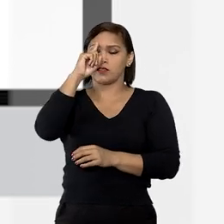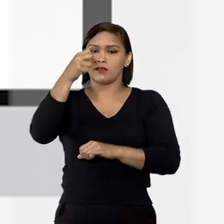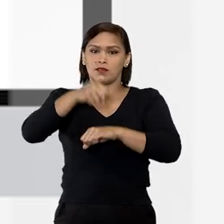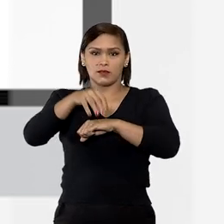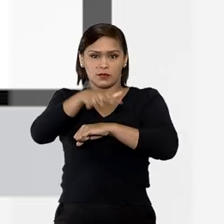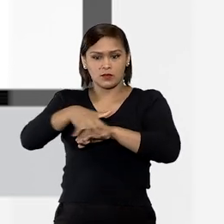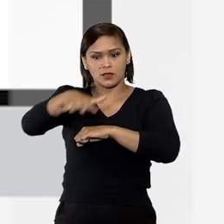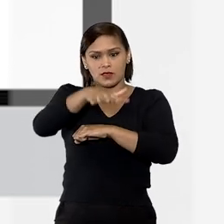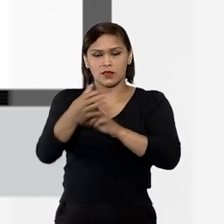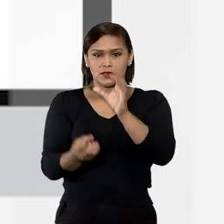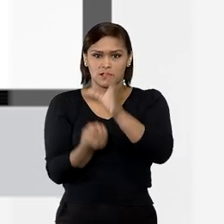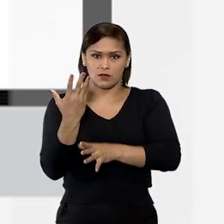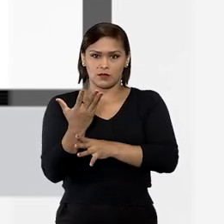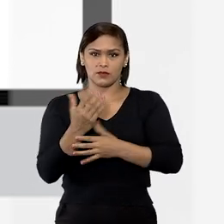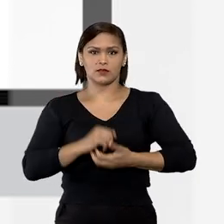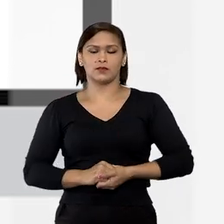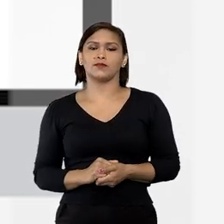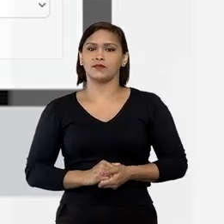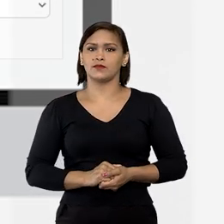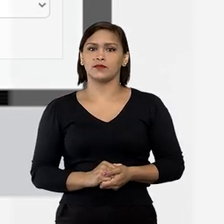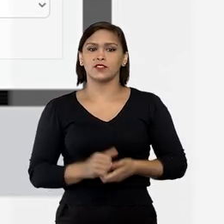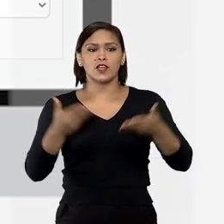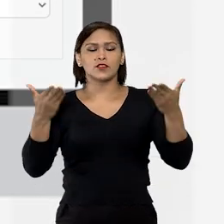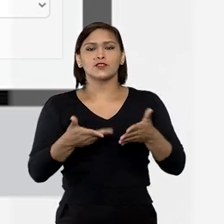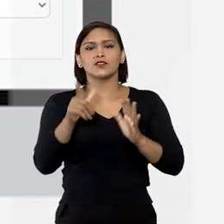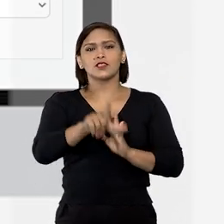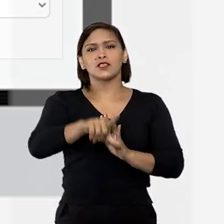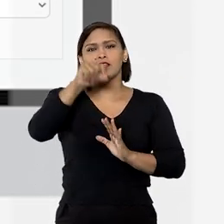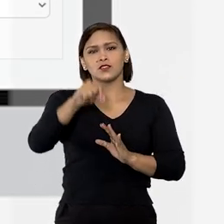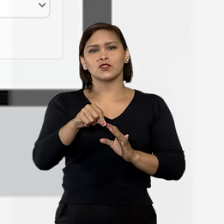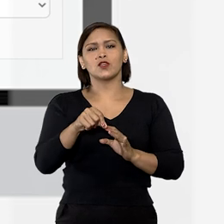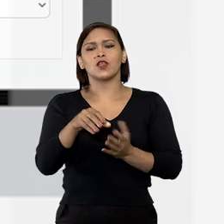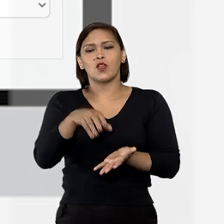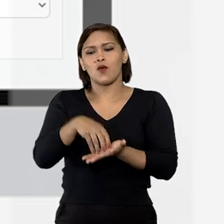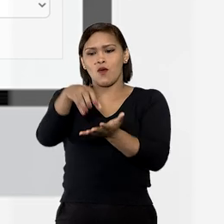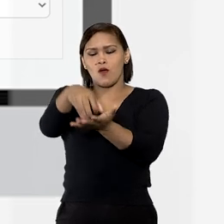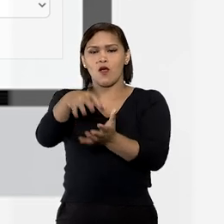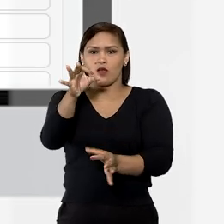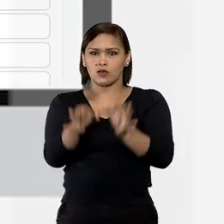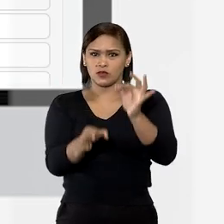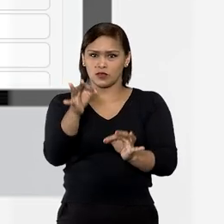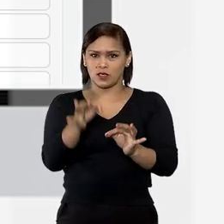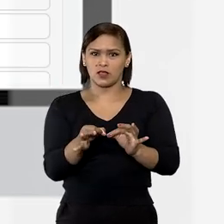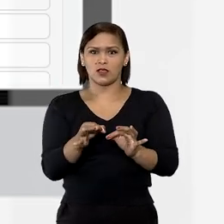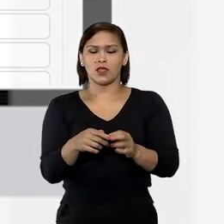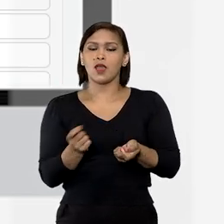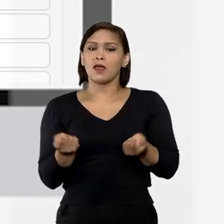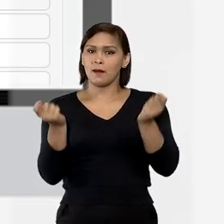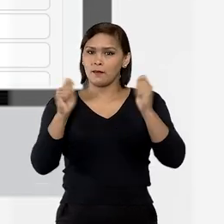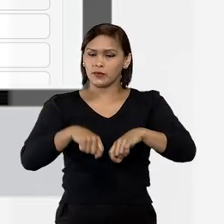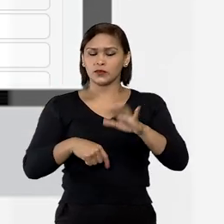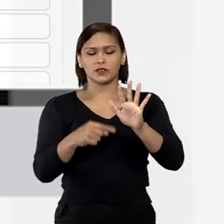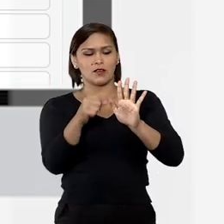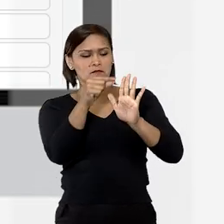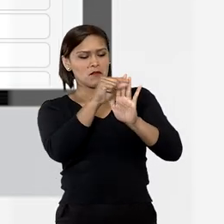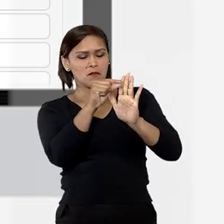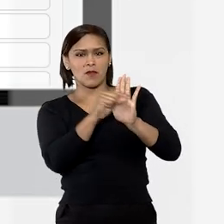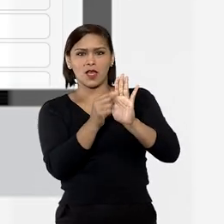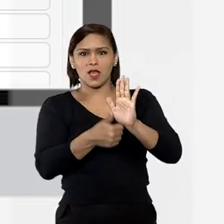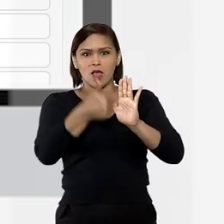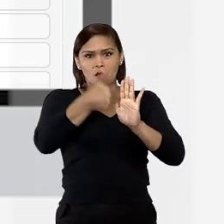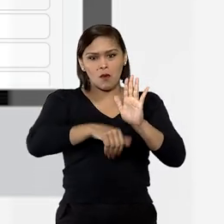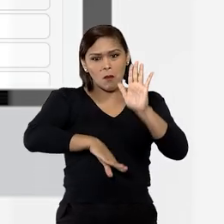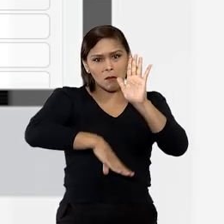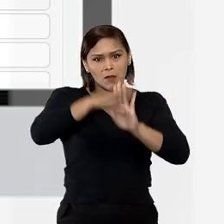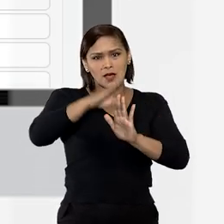ou Data da Publicação ou Fonte. Já selecionando o campo Órgão Julgador, é possível marcar